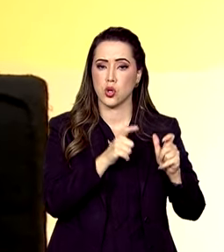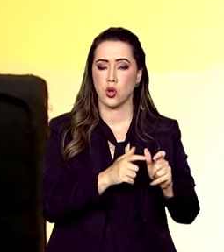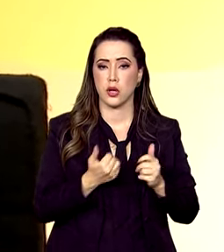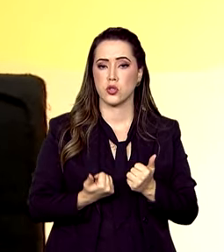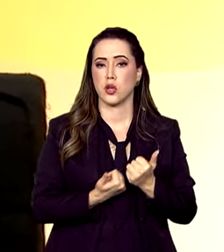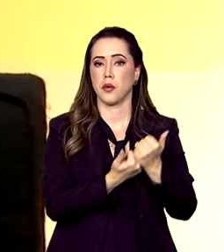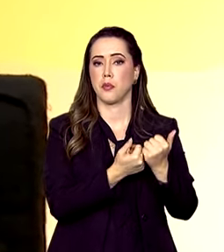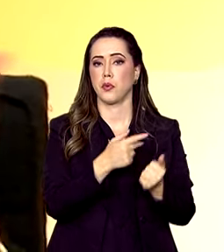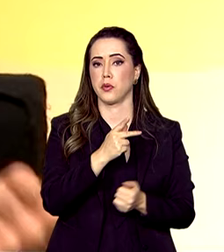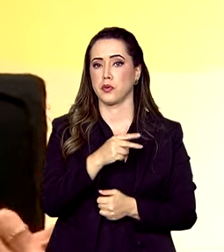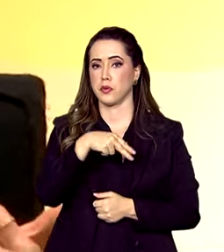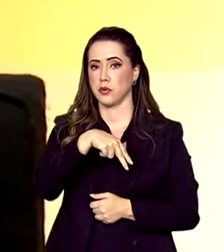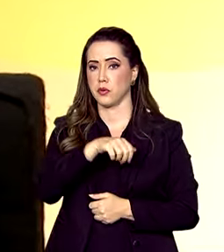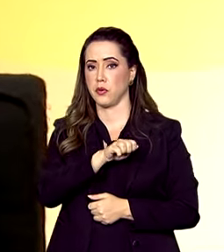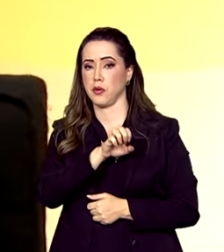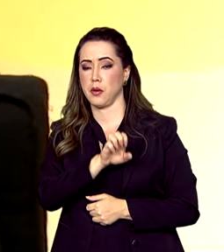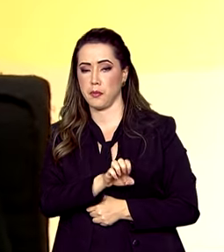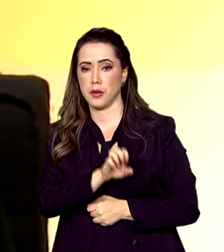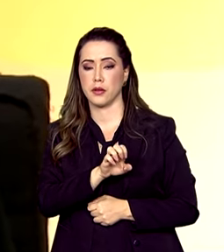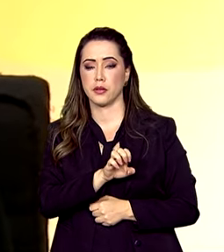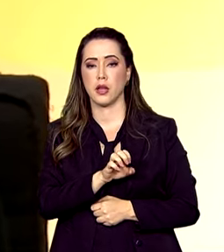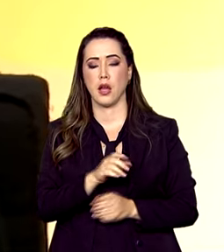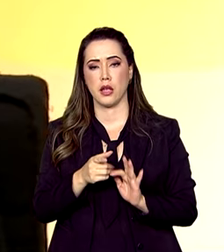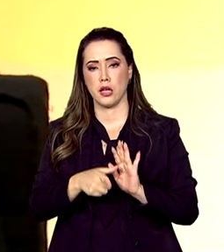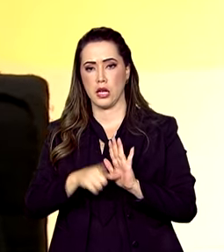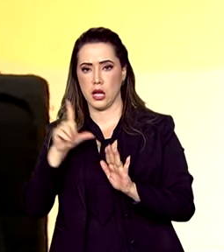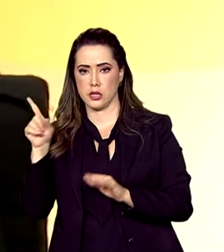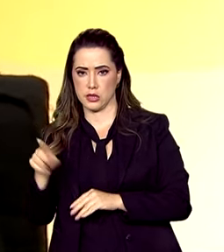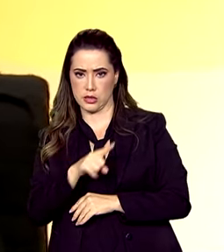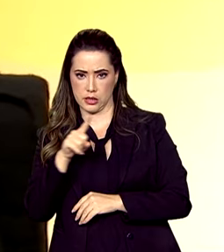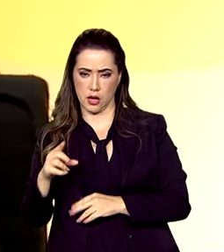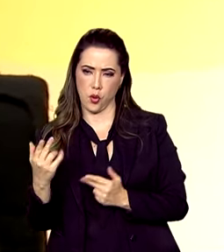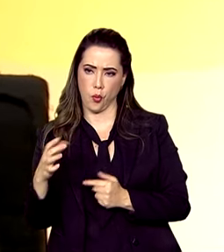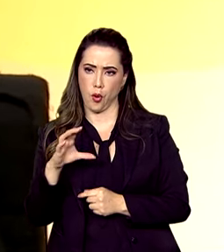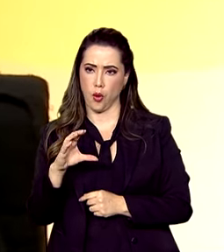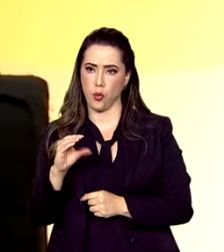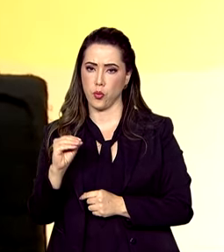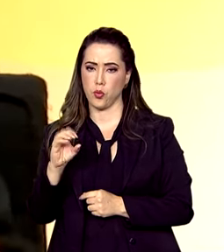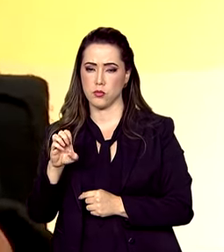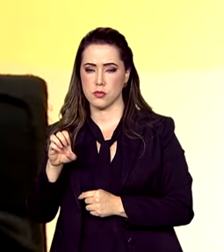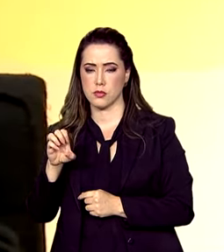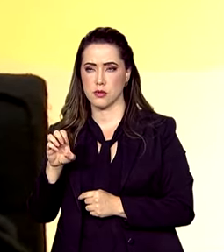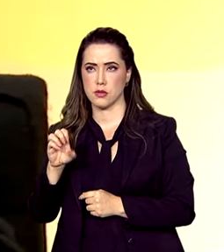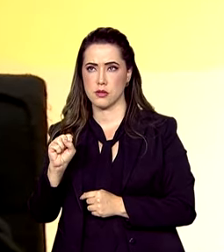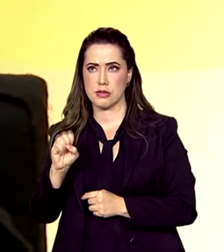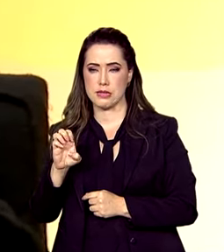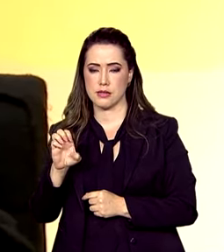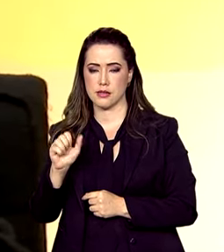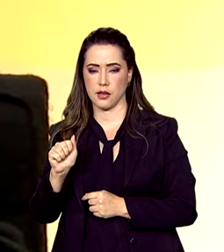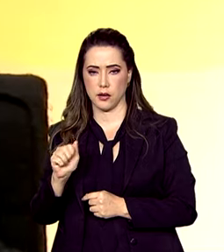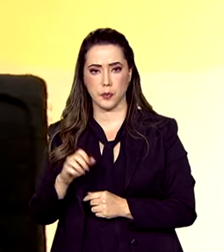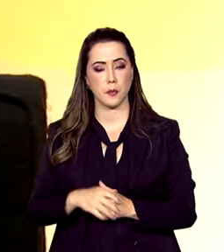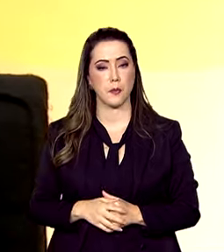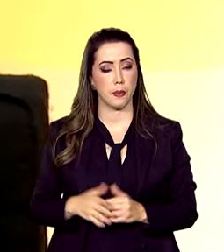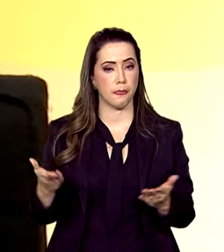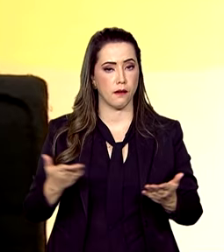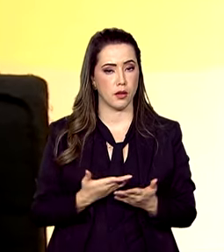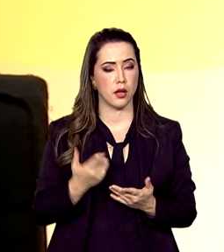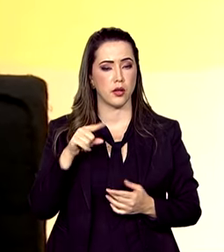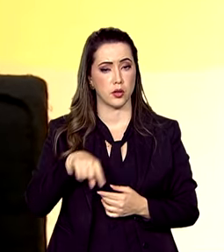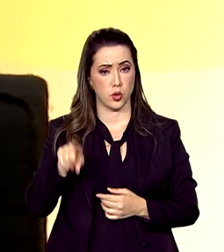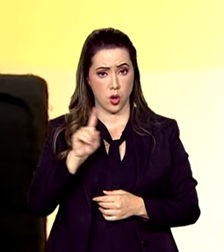PNAE que haviam sido extintas, como o Concea, na gestão anterior. E agora, por uma medida aprovada nesta